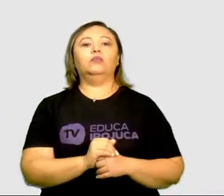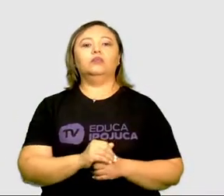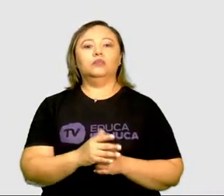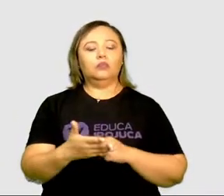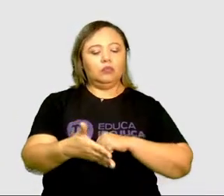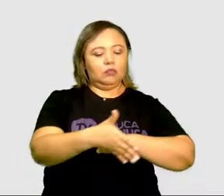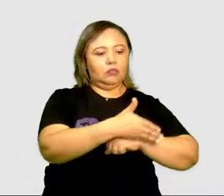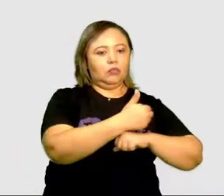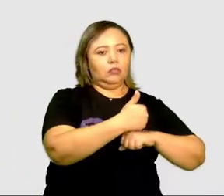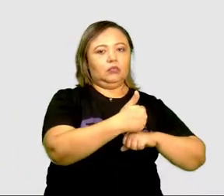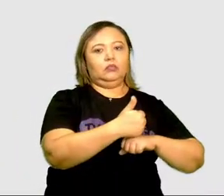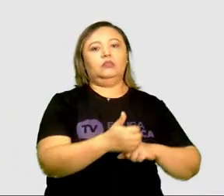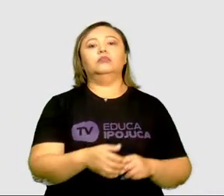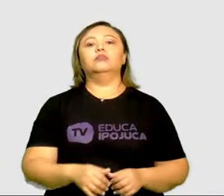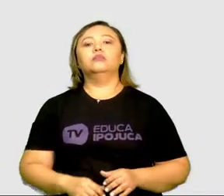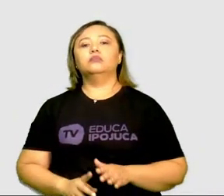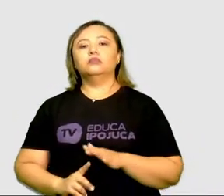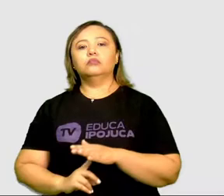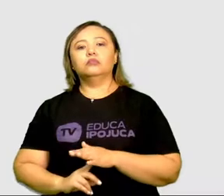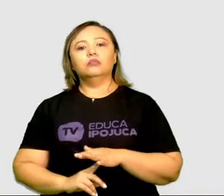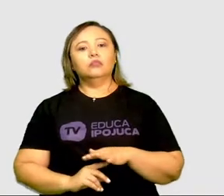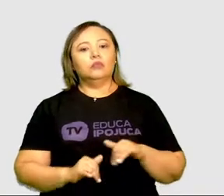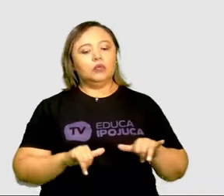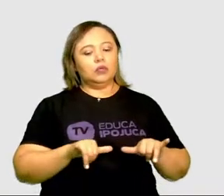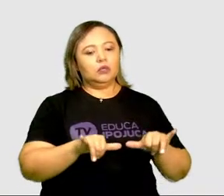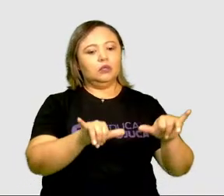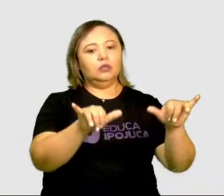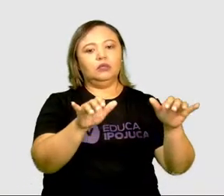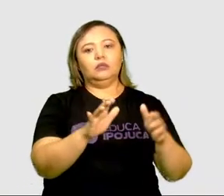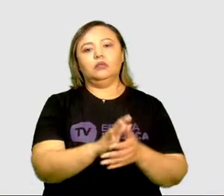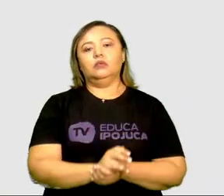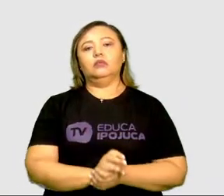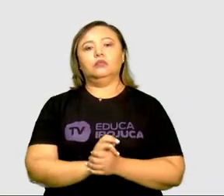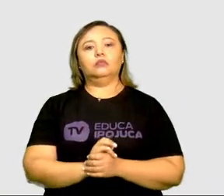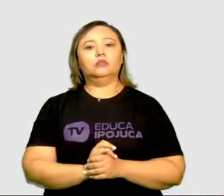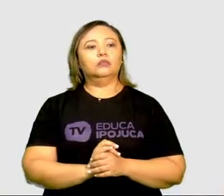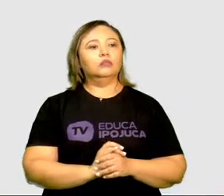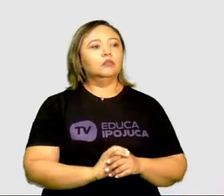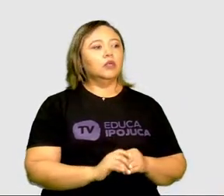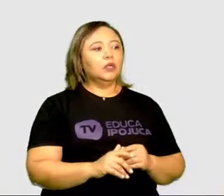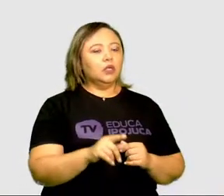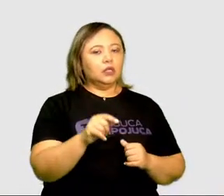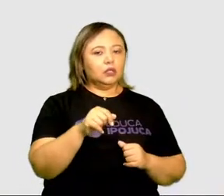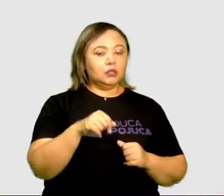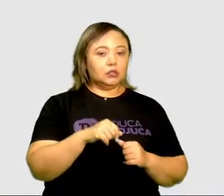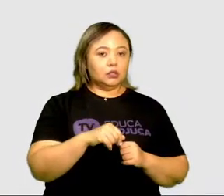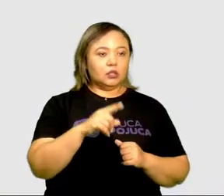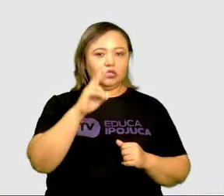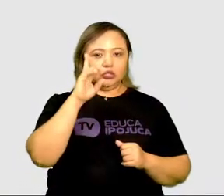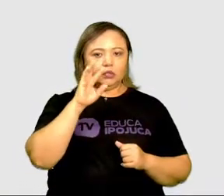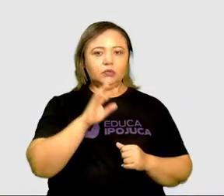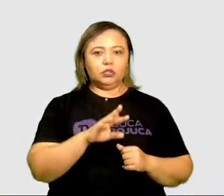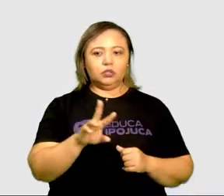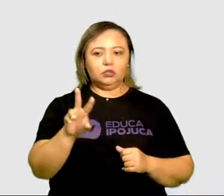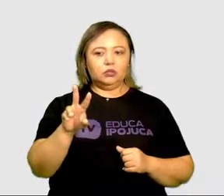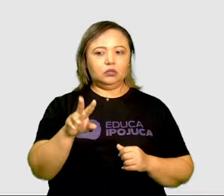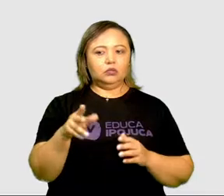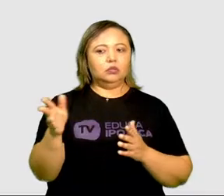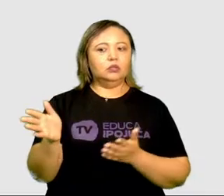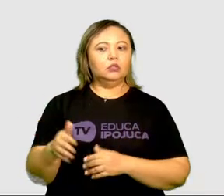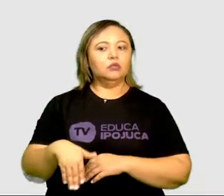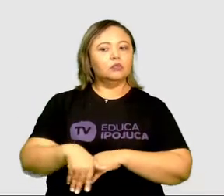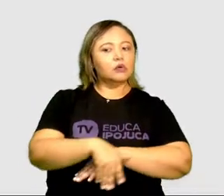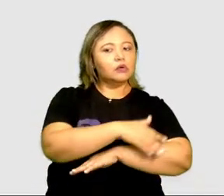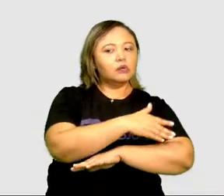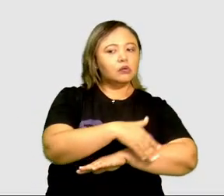avenidas e assim sucessivamente. Vejamos o exemplo. Aí temos aí a imagem da rua